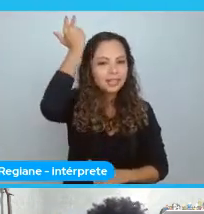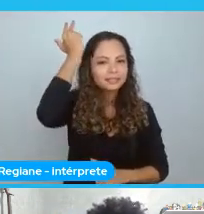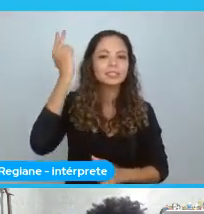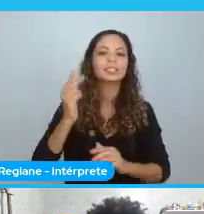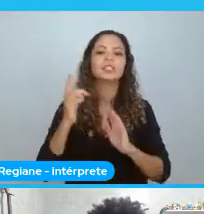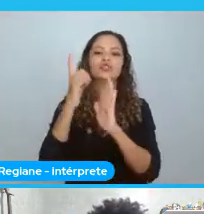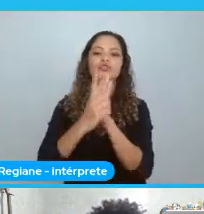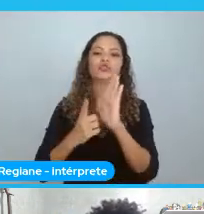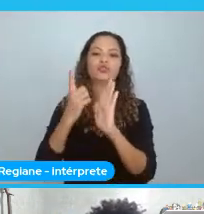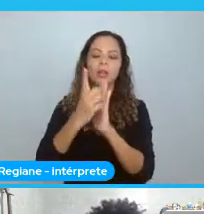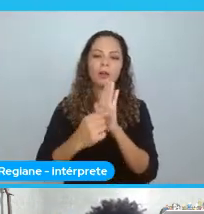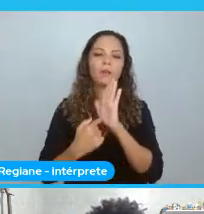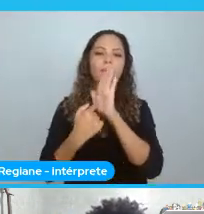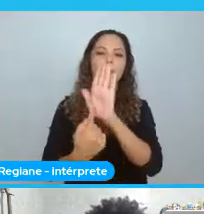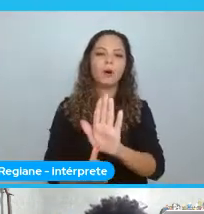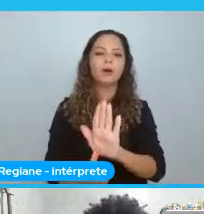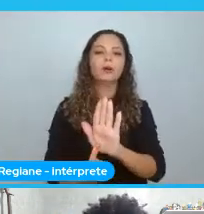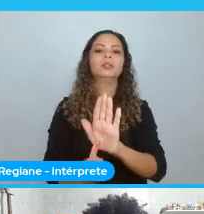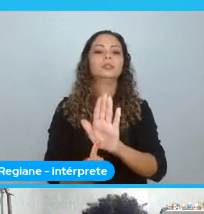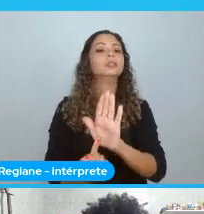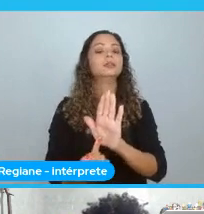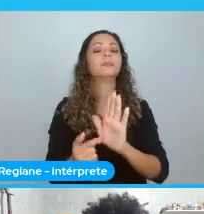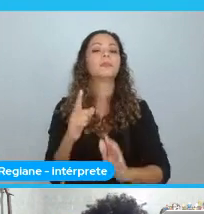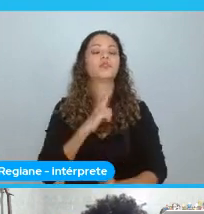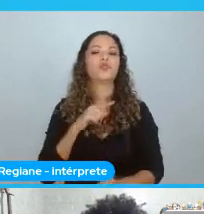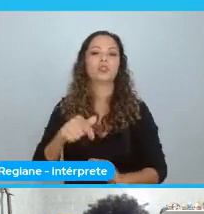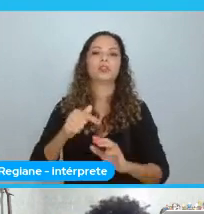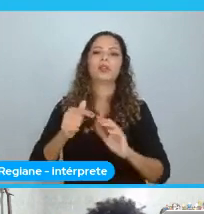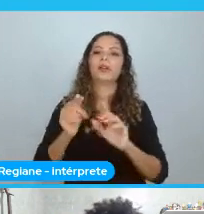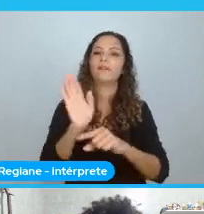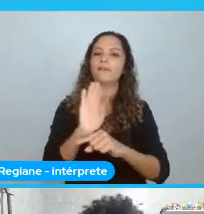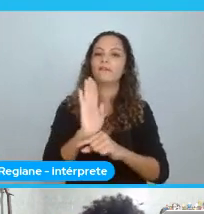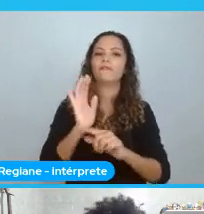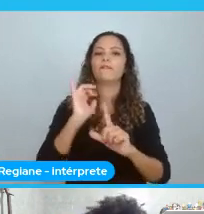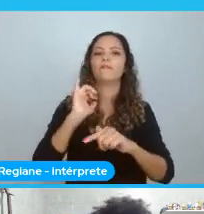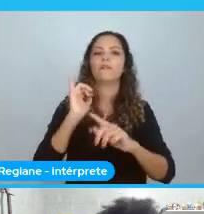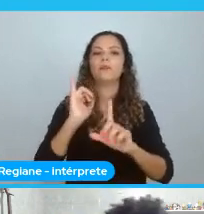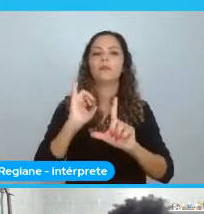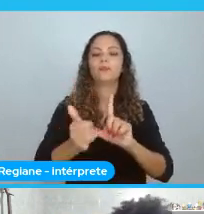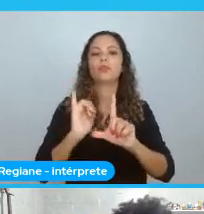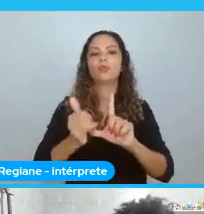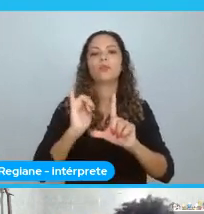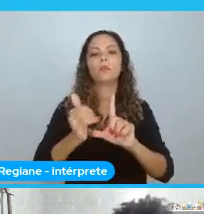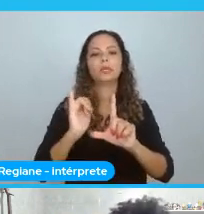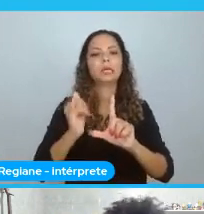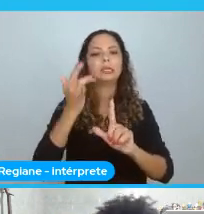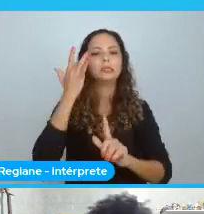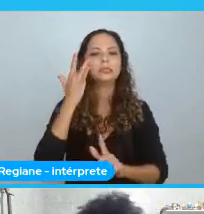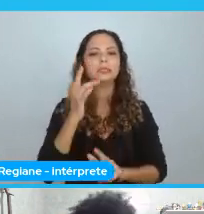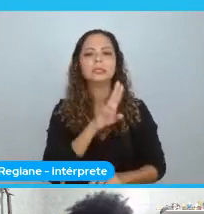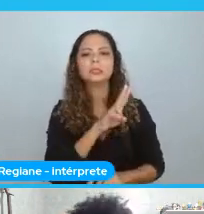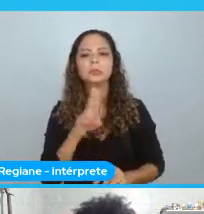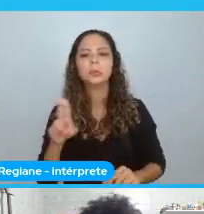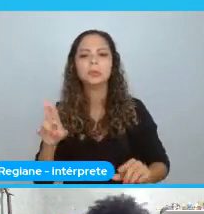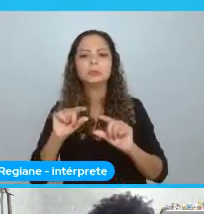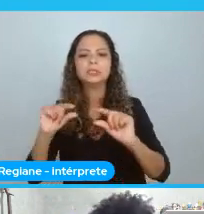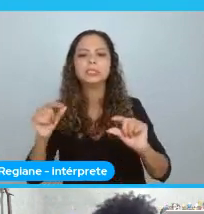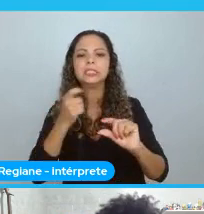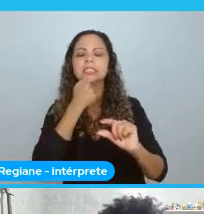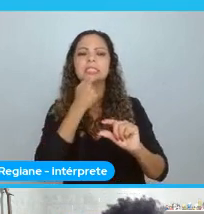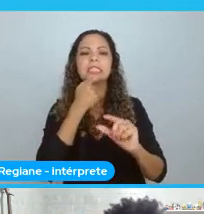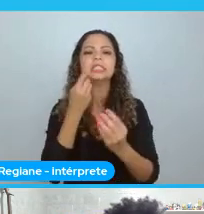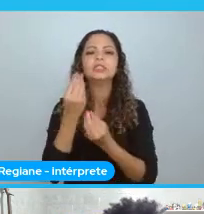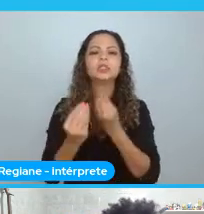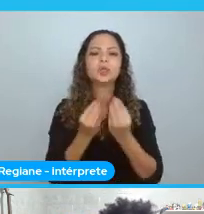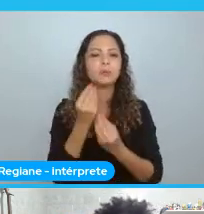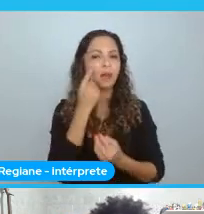1 a 10. Mas lá tem um doc. Com esse nome aqui. Que eu não sei falar em inglês. Minha gente. Deve ser Reddit. Alguma coisa